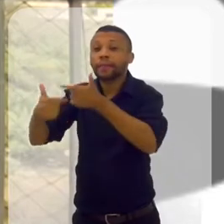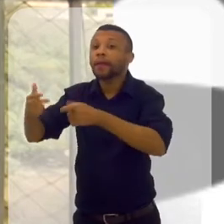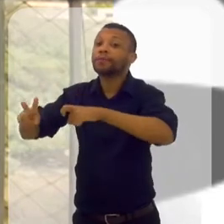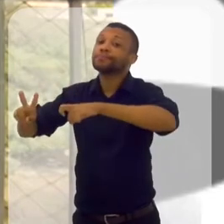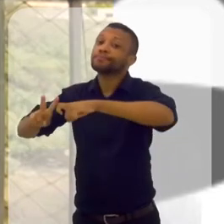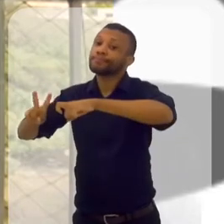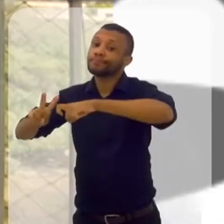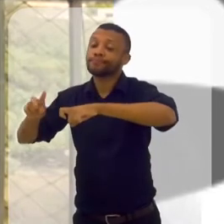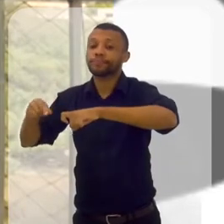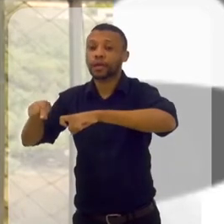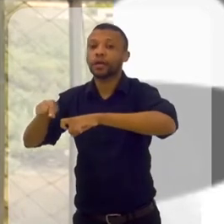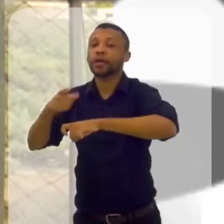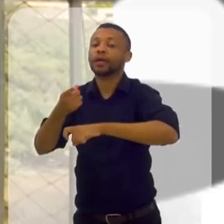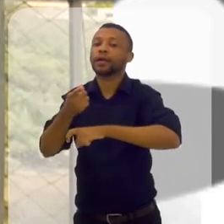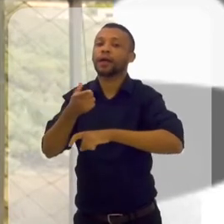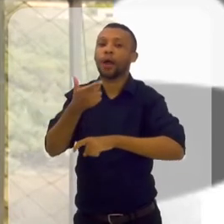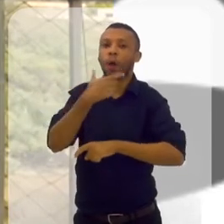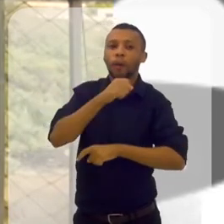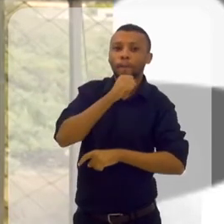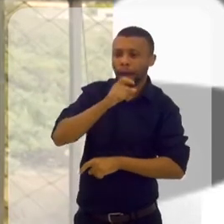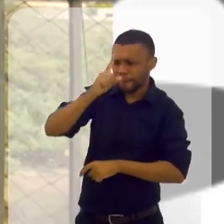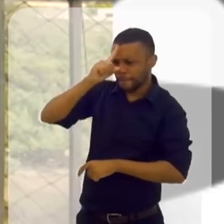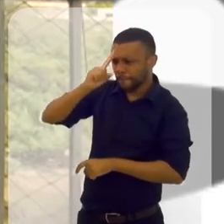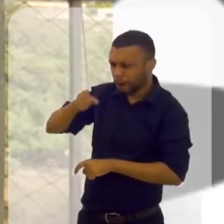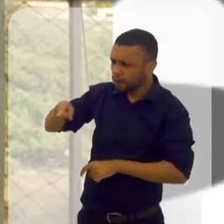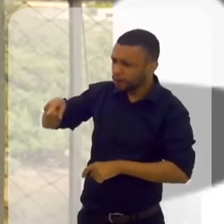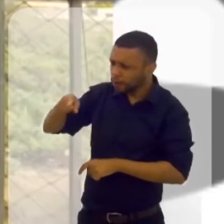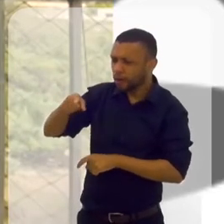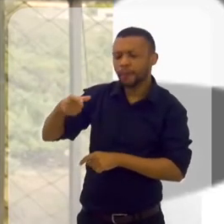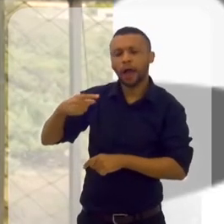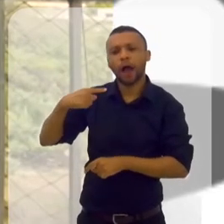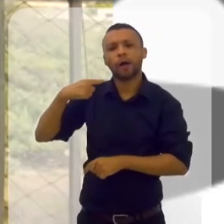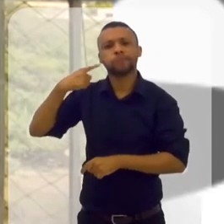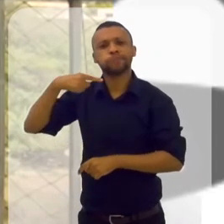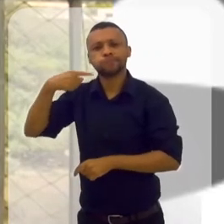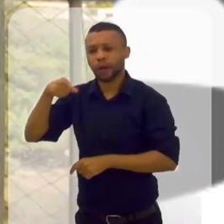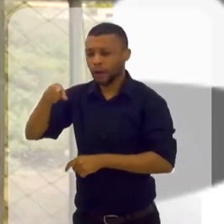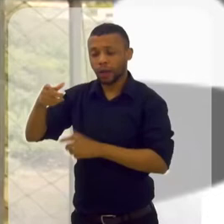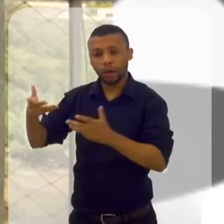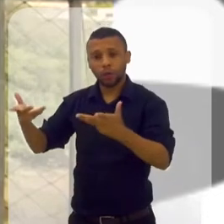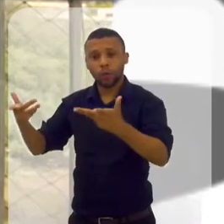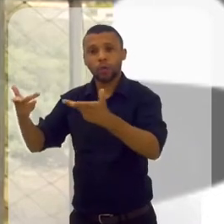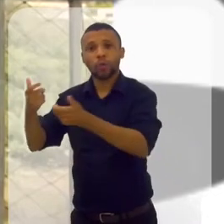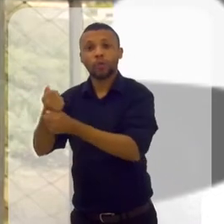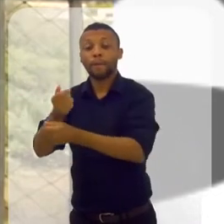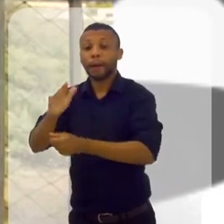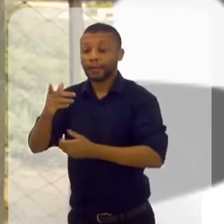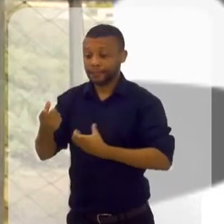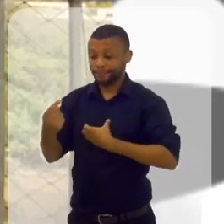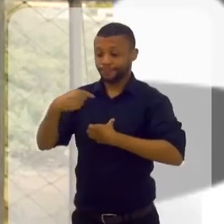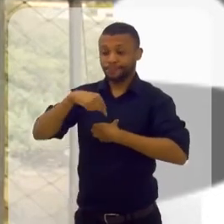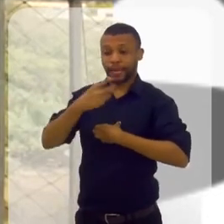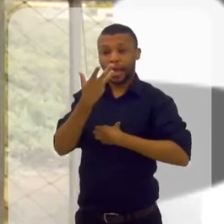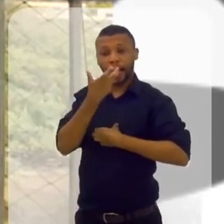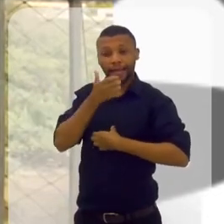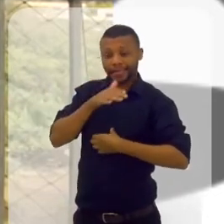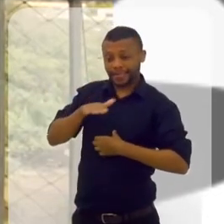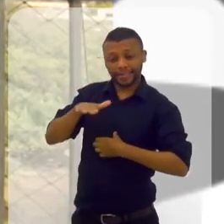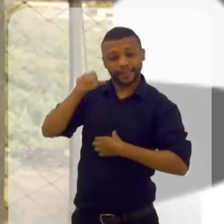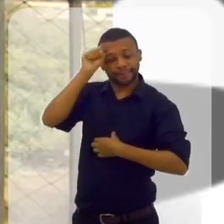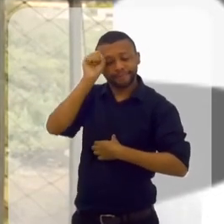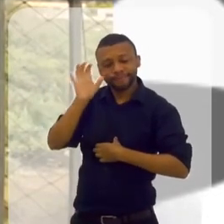fosse advogada. E ela se tornou uma excelente advogada, agradando o pai, mas ela não se agradou. A criança interior dela estava feliz.